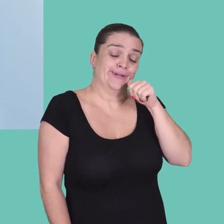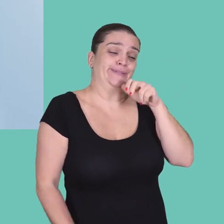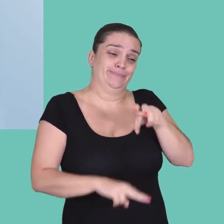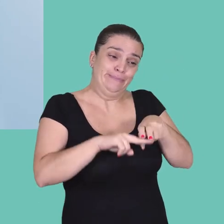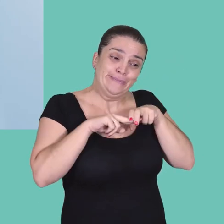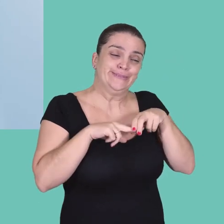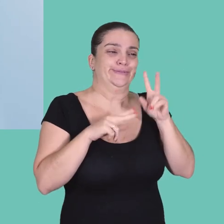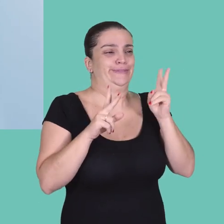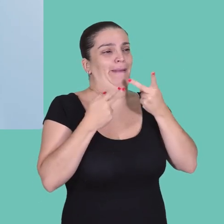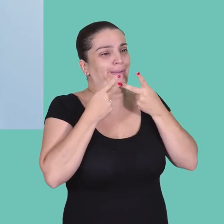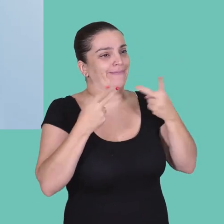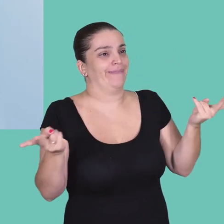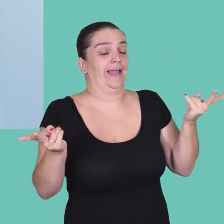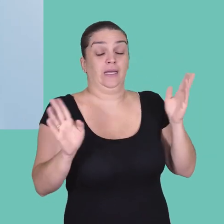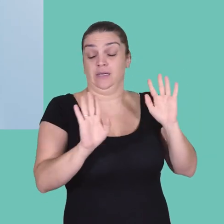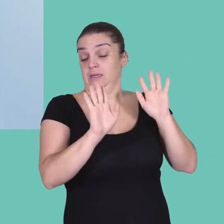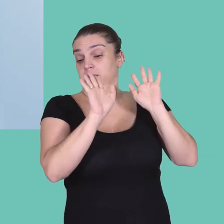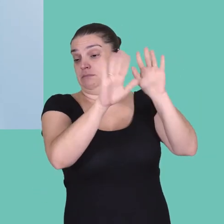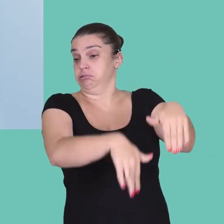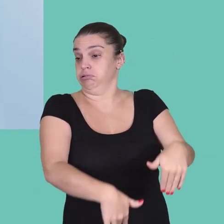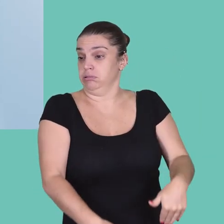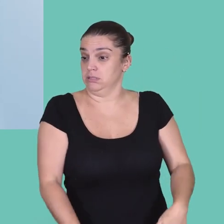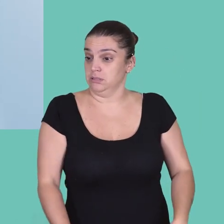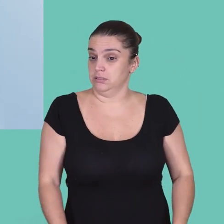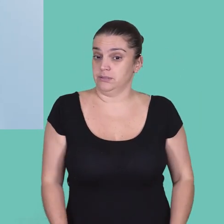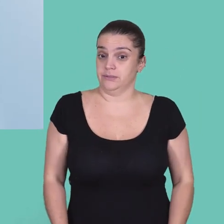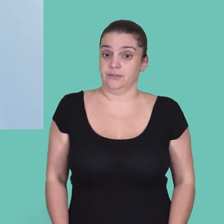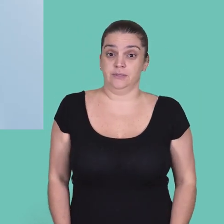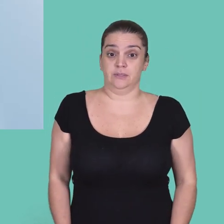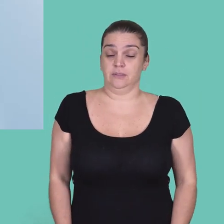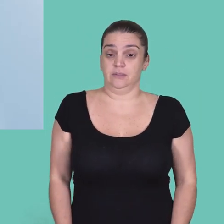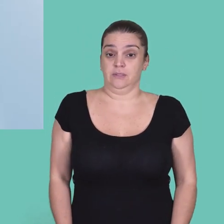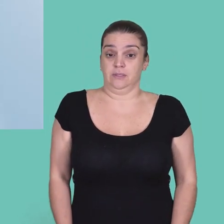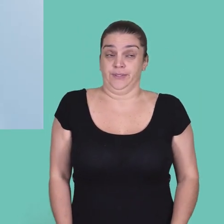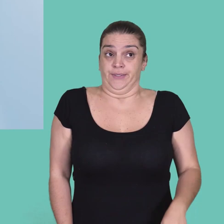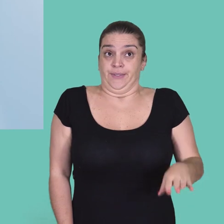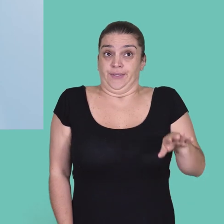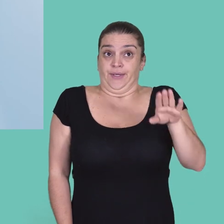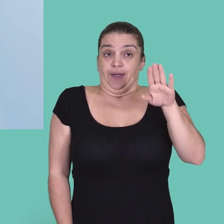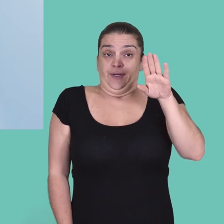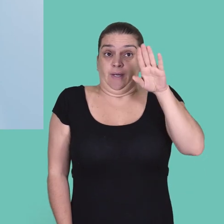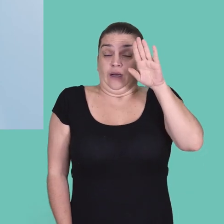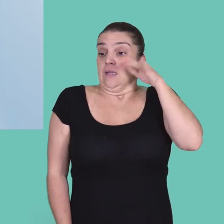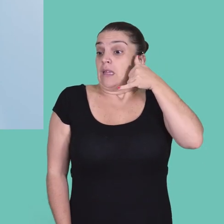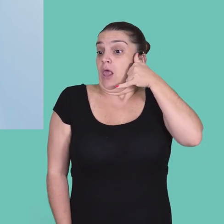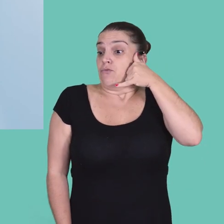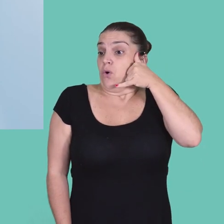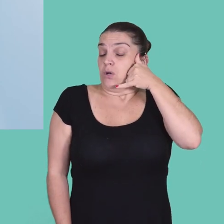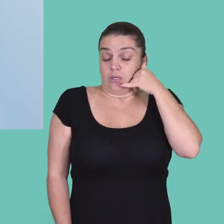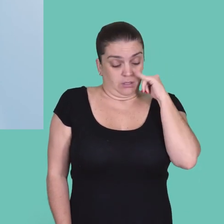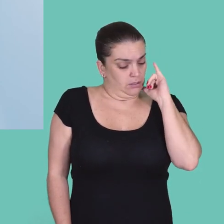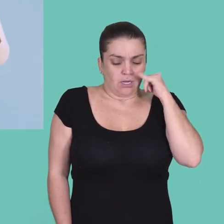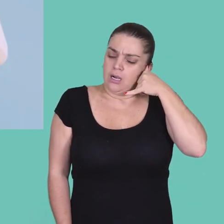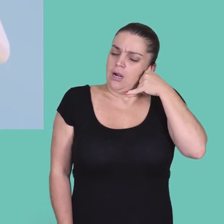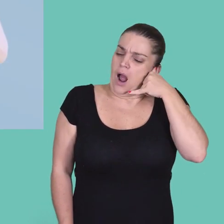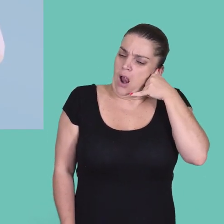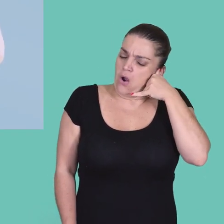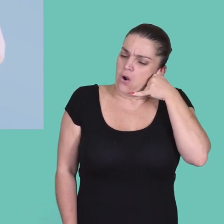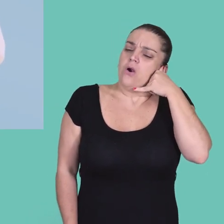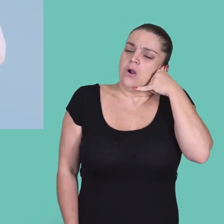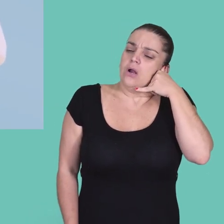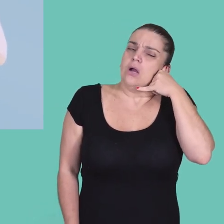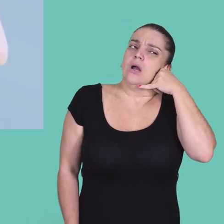ponto no mês é que se queda estérica. Brim, brim, brim, brim. Oh, de la academia de ciência.